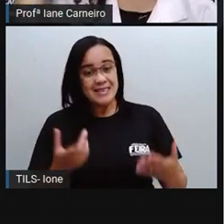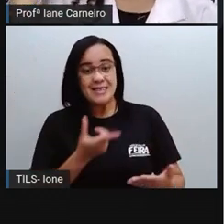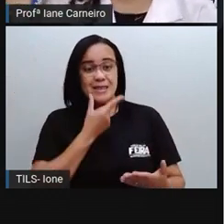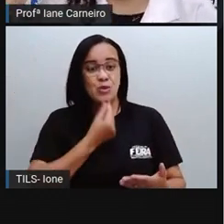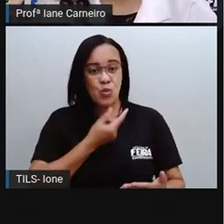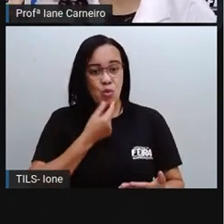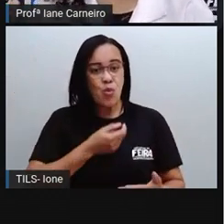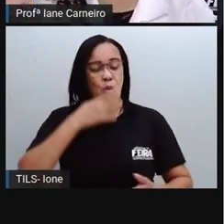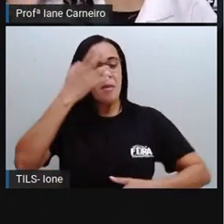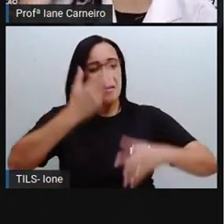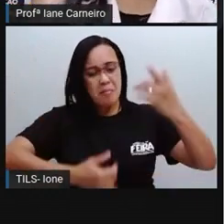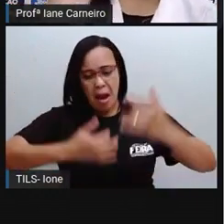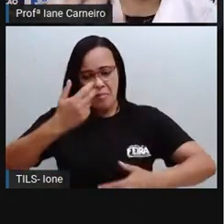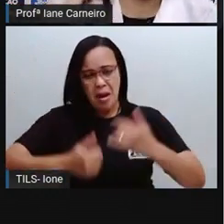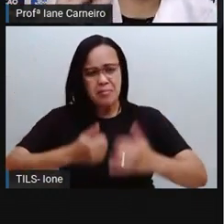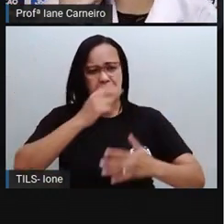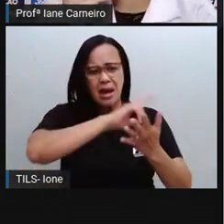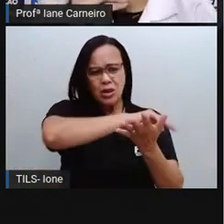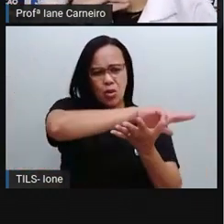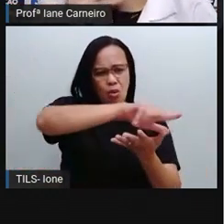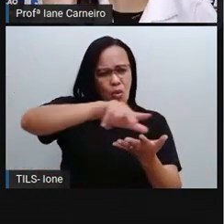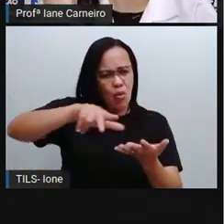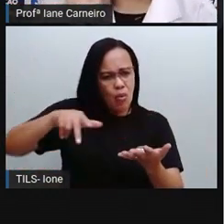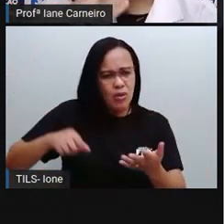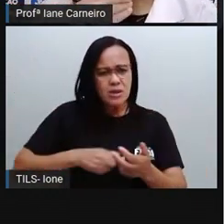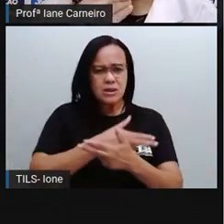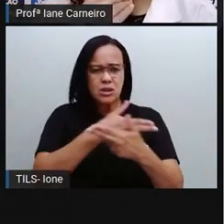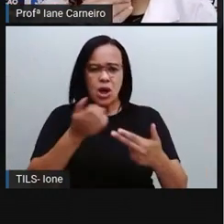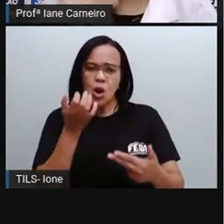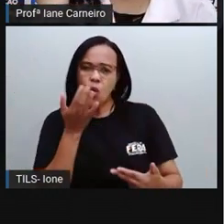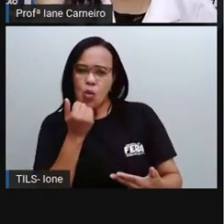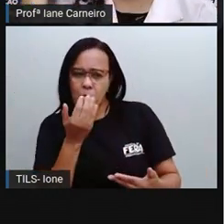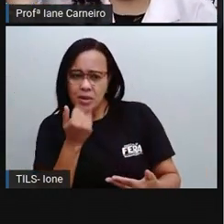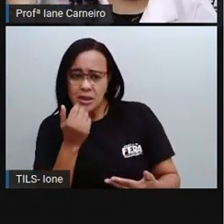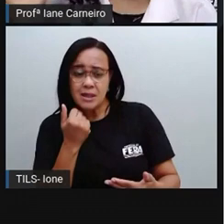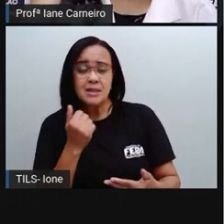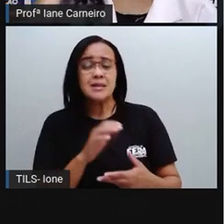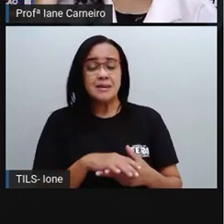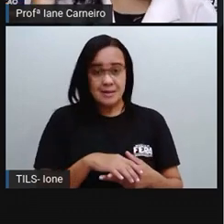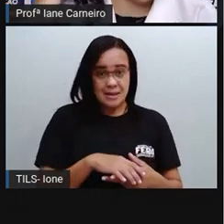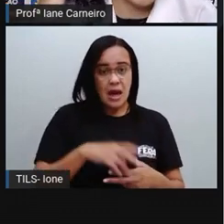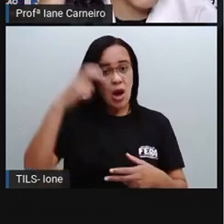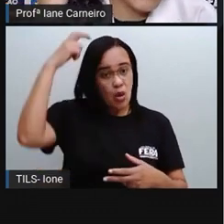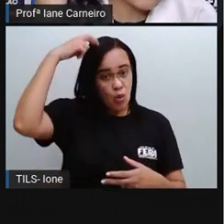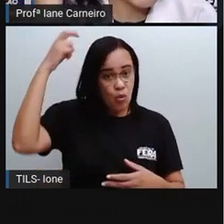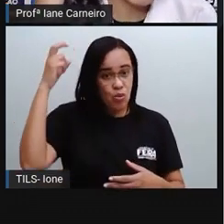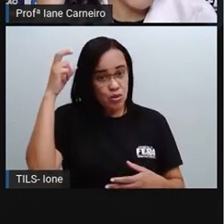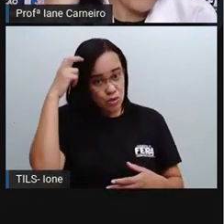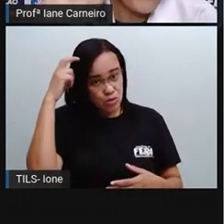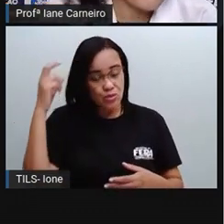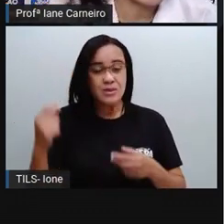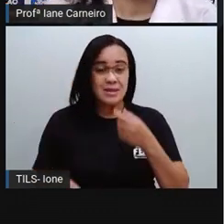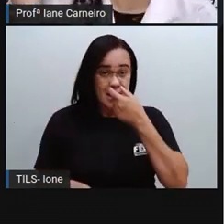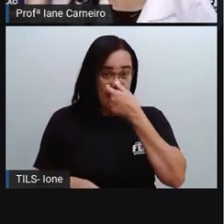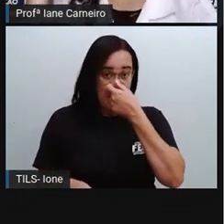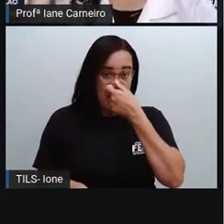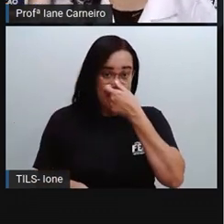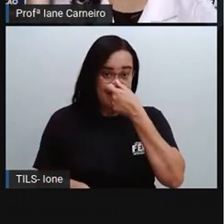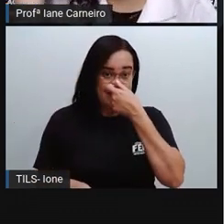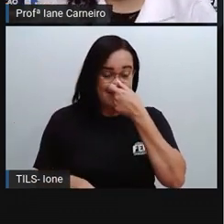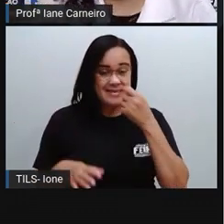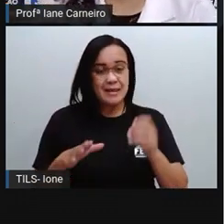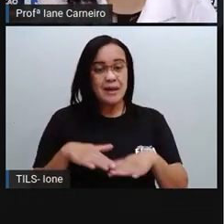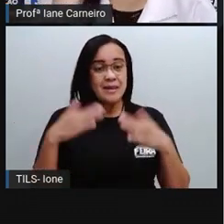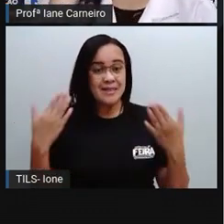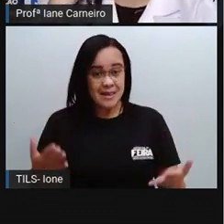cuscuz, né? Da rapadura. A Pró tem uma amiga que mora lá em São Paulo, São e ela tem uma dificuldade enorme de